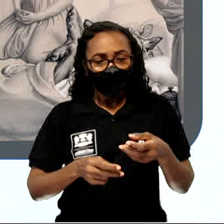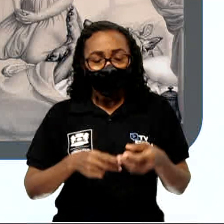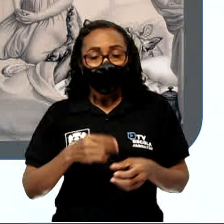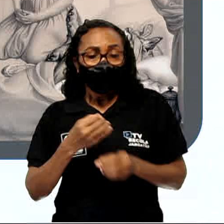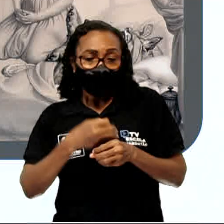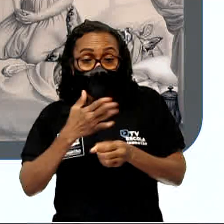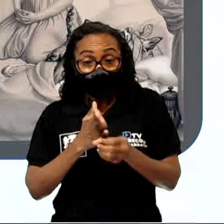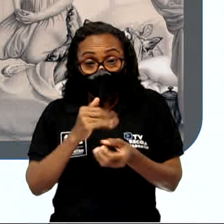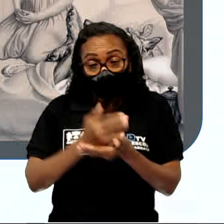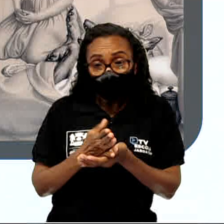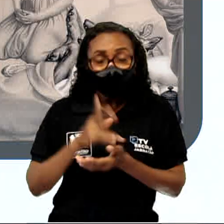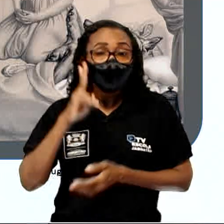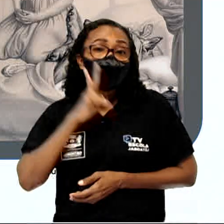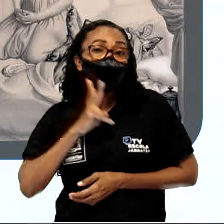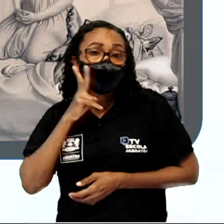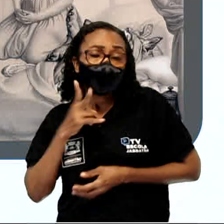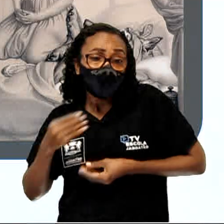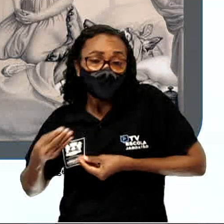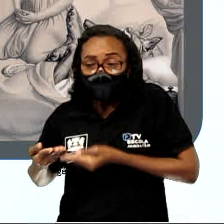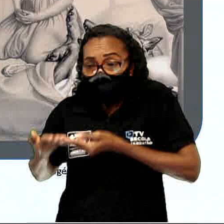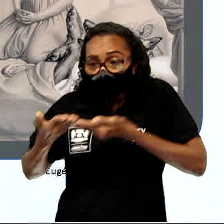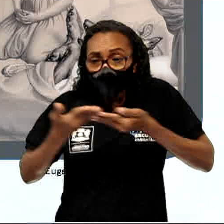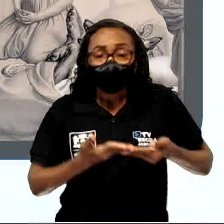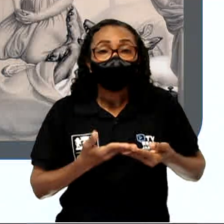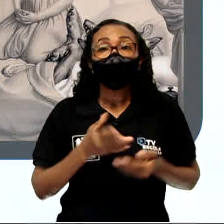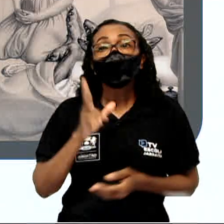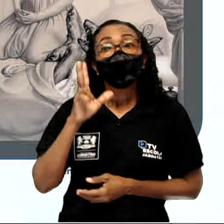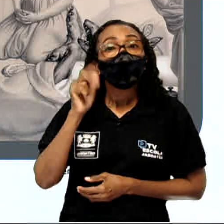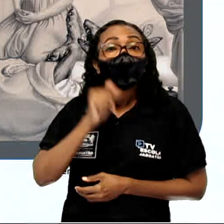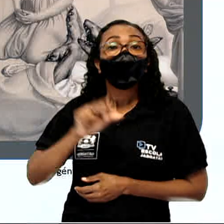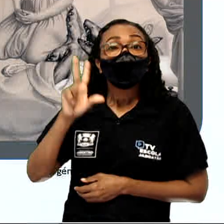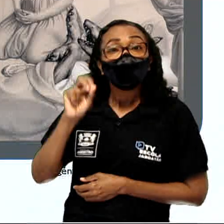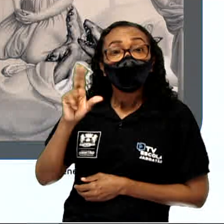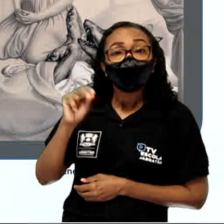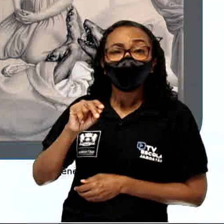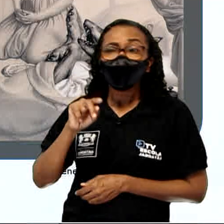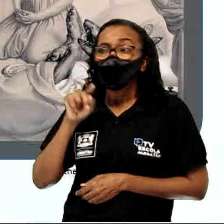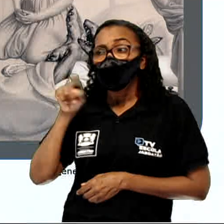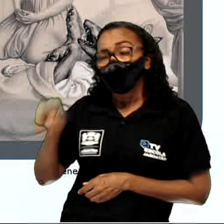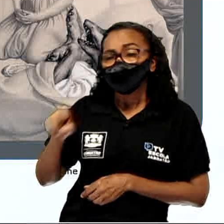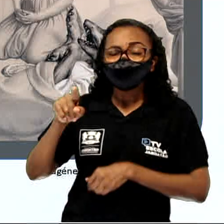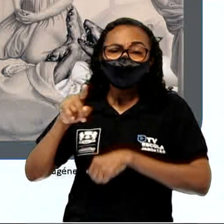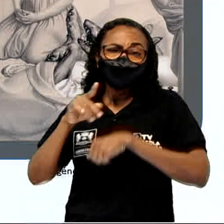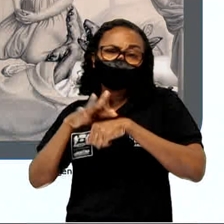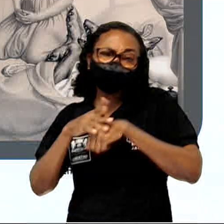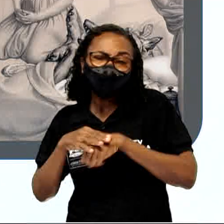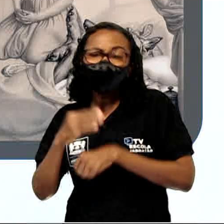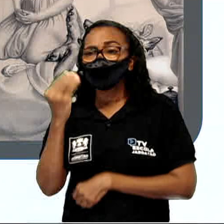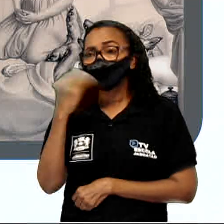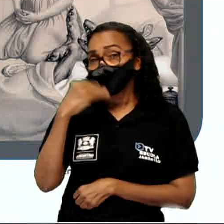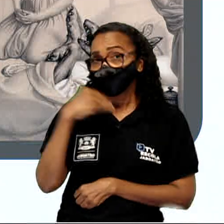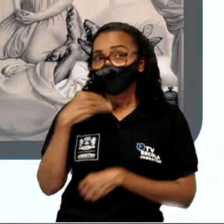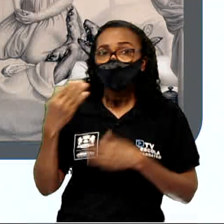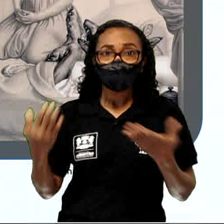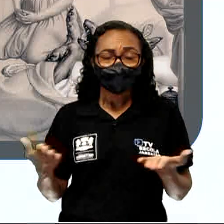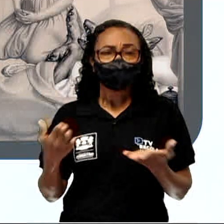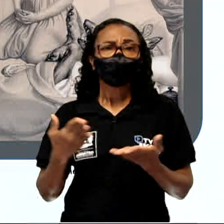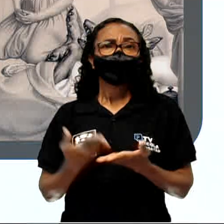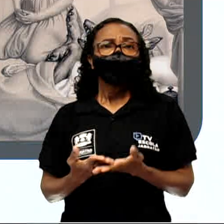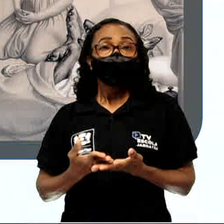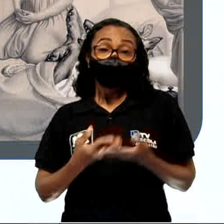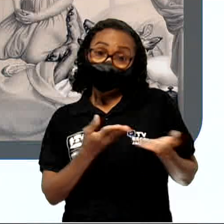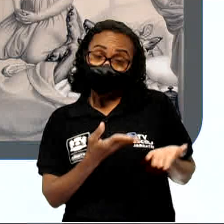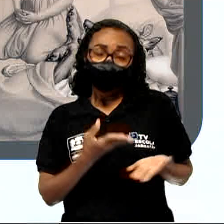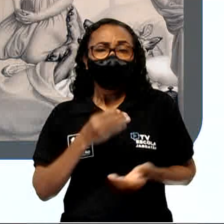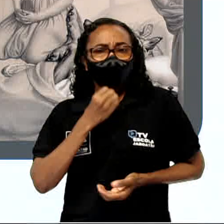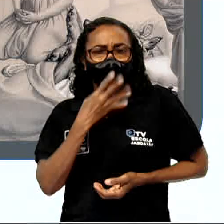vinho. Leve-os para sua avó, ela está doente, sentindo-se fraquinha e essas coisas vão revigorá